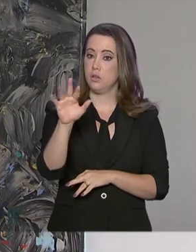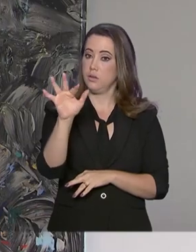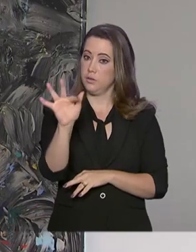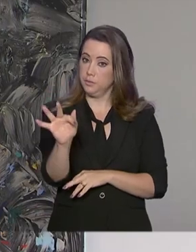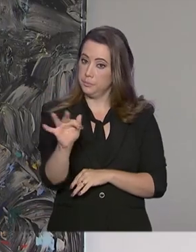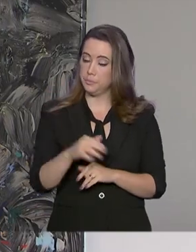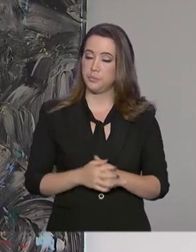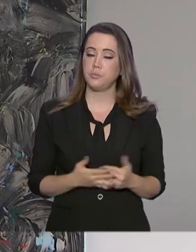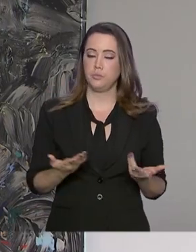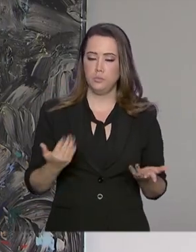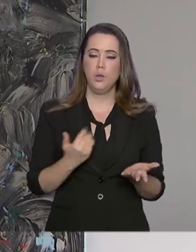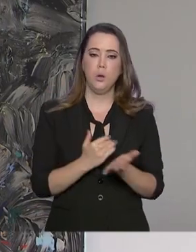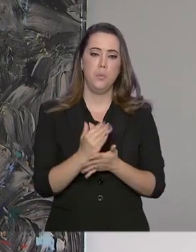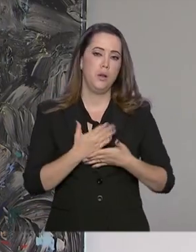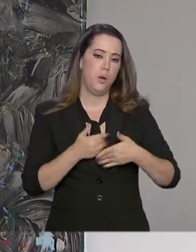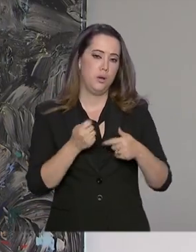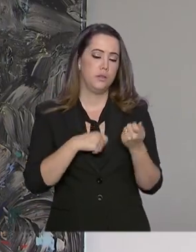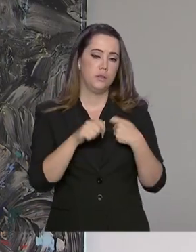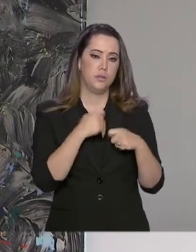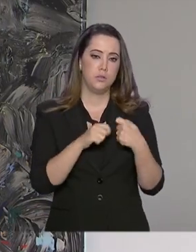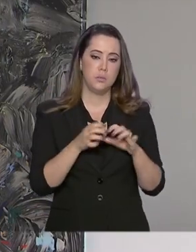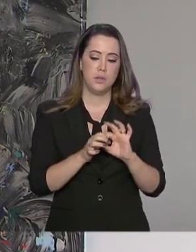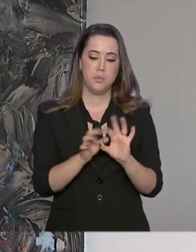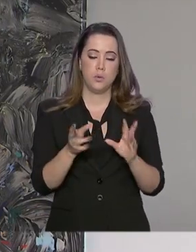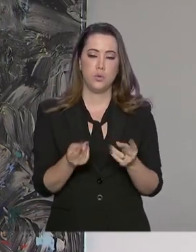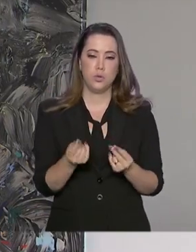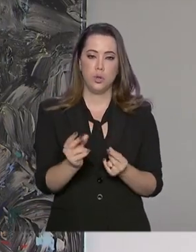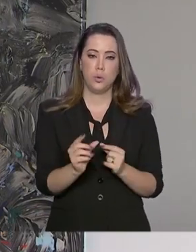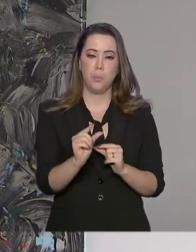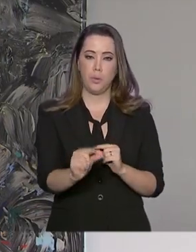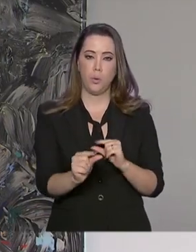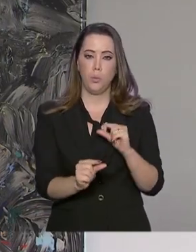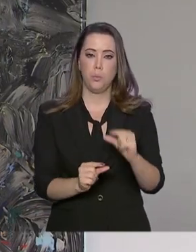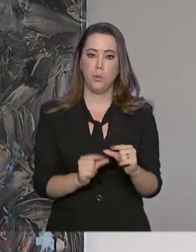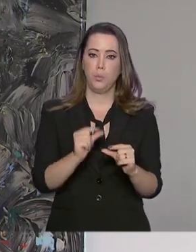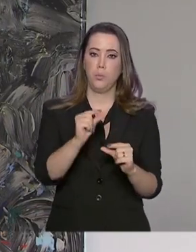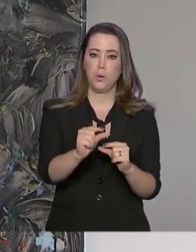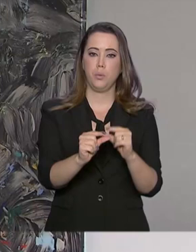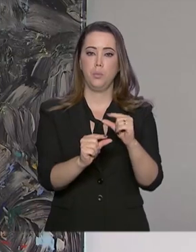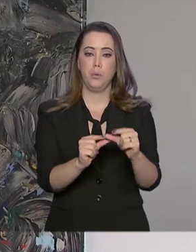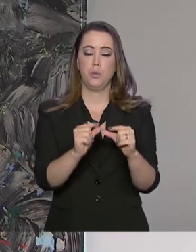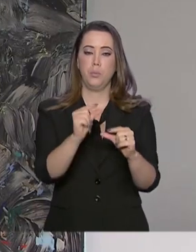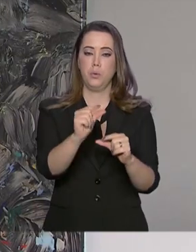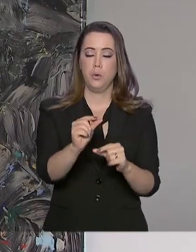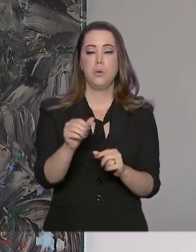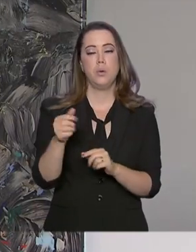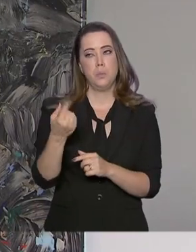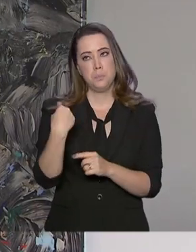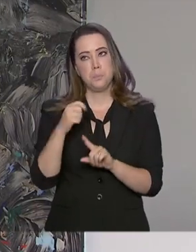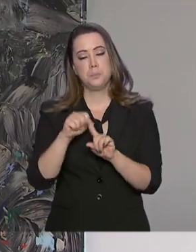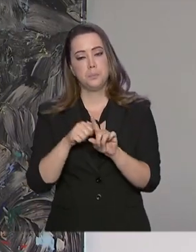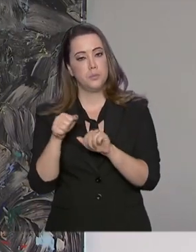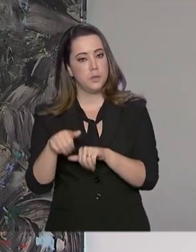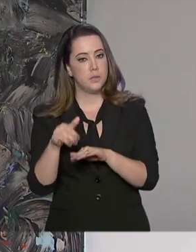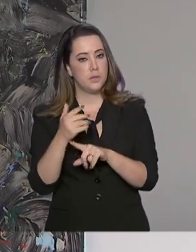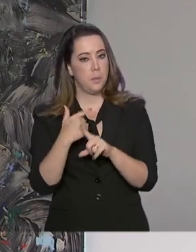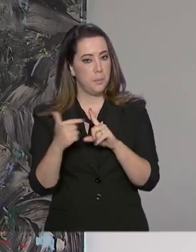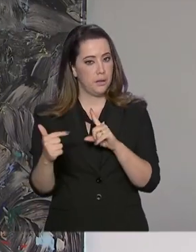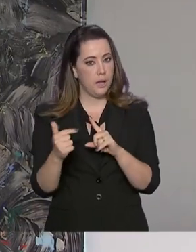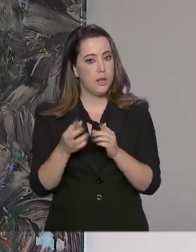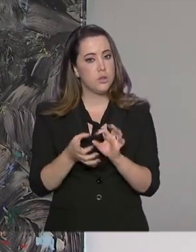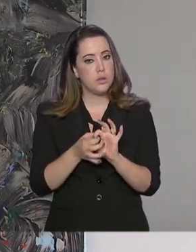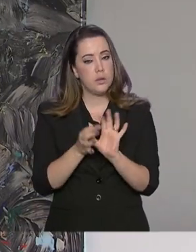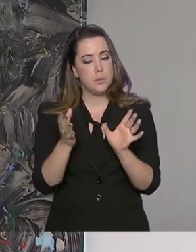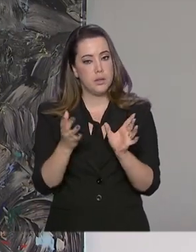economia, o governo começou a liberação gradual do dinheiro. Em setembro, o MEC desbloqueou cerca de metade do que havia